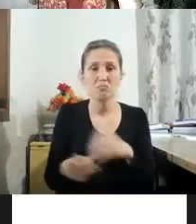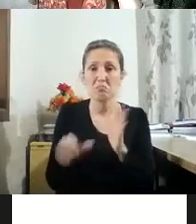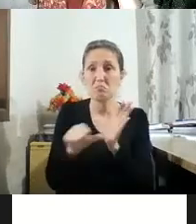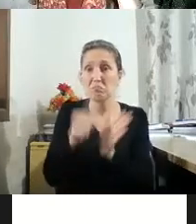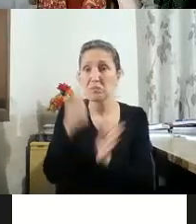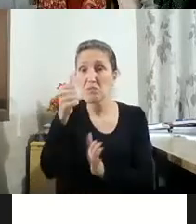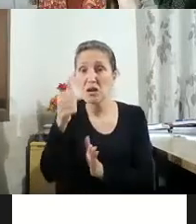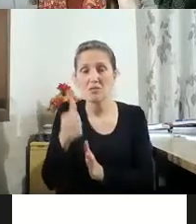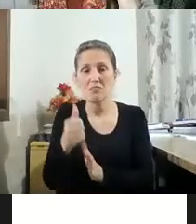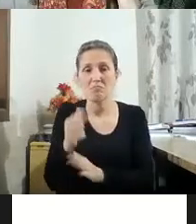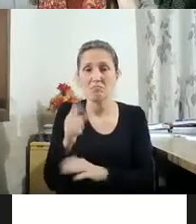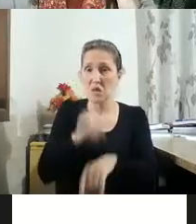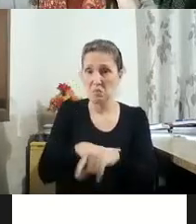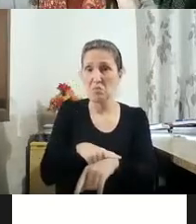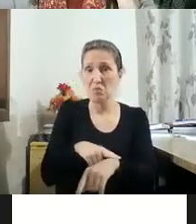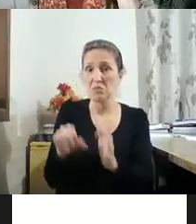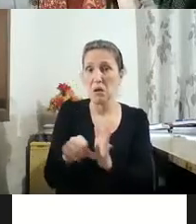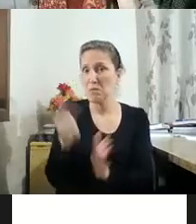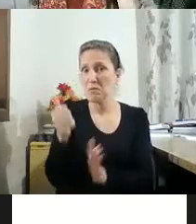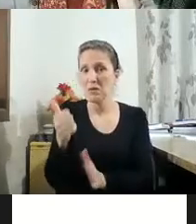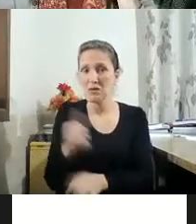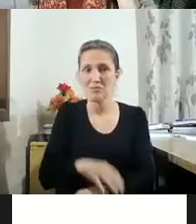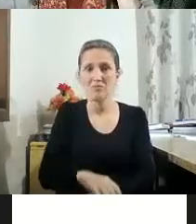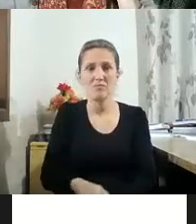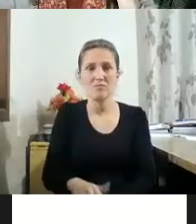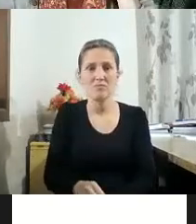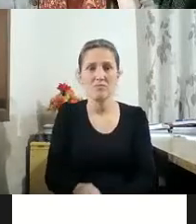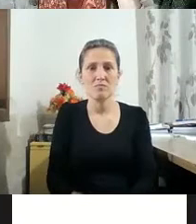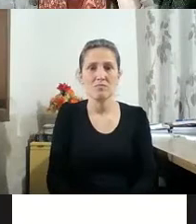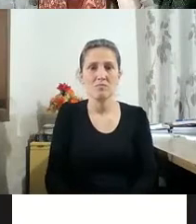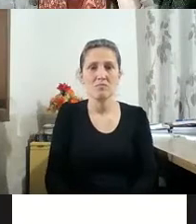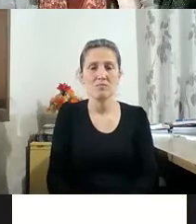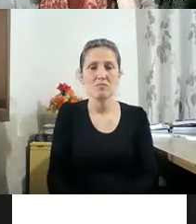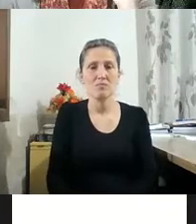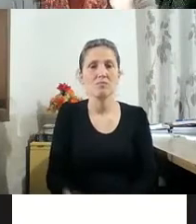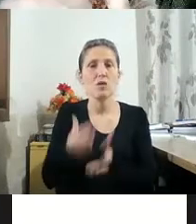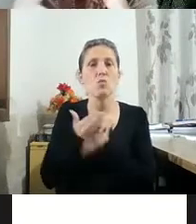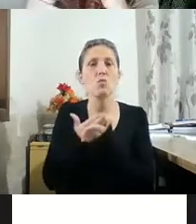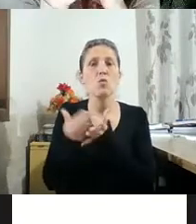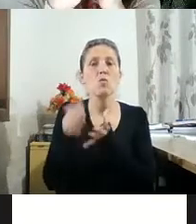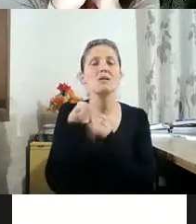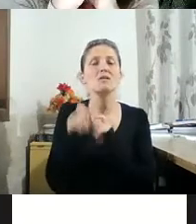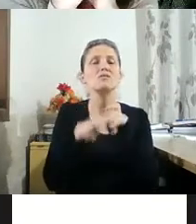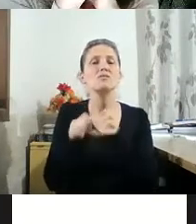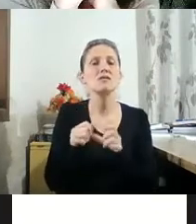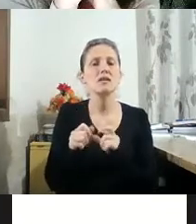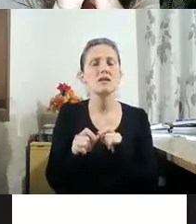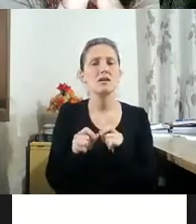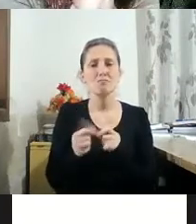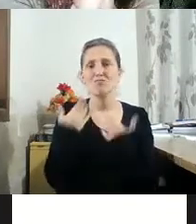ineditismos para aquele momento. Então, começa com alguma coisa que era,